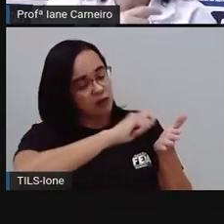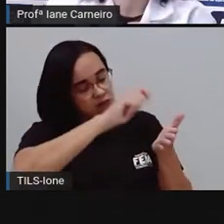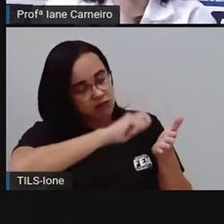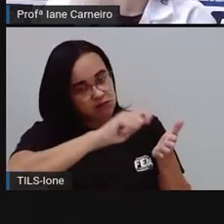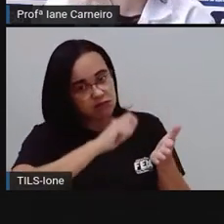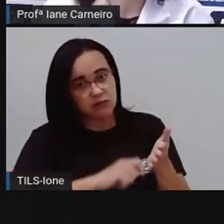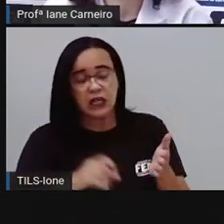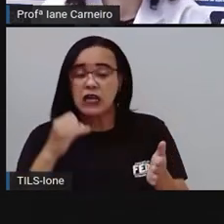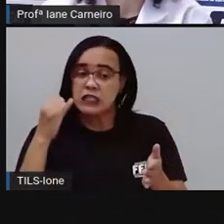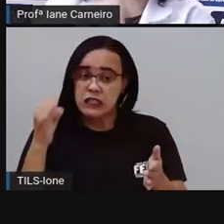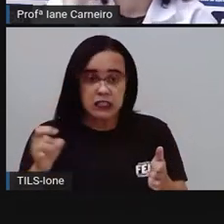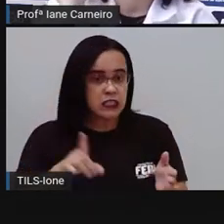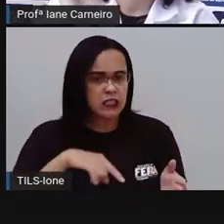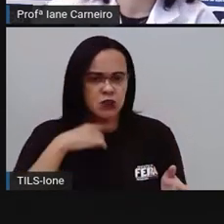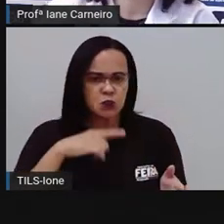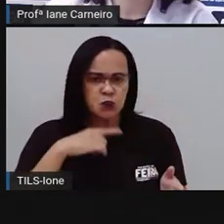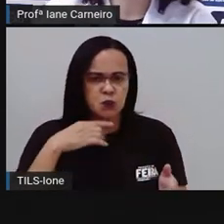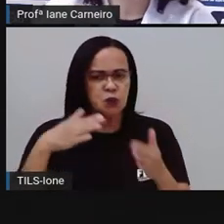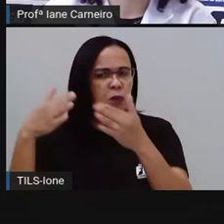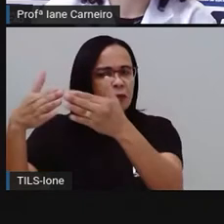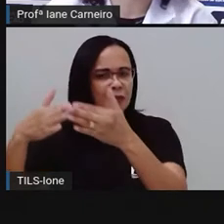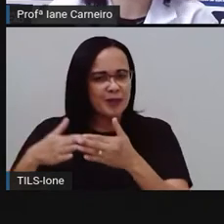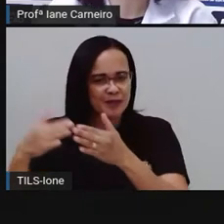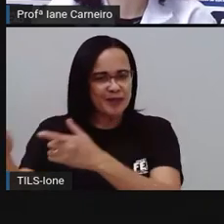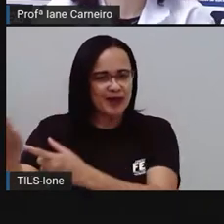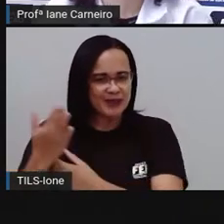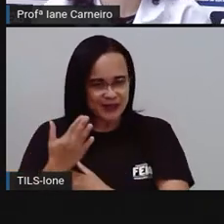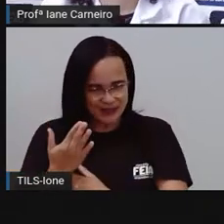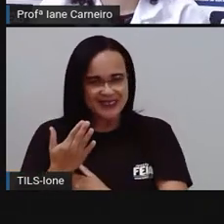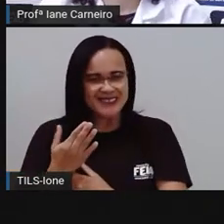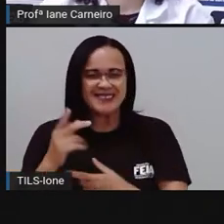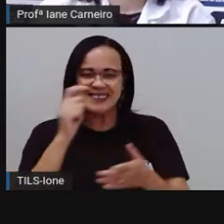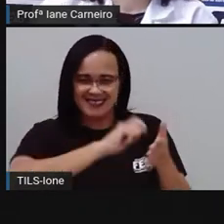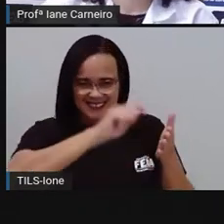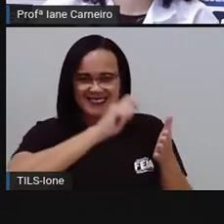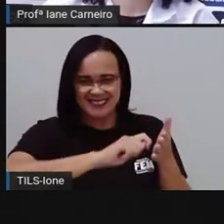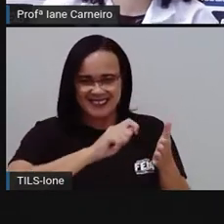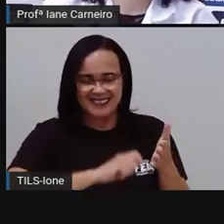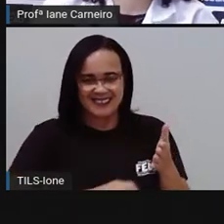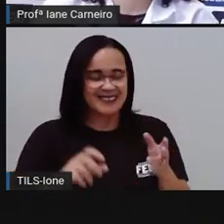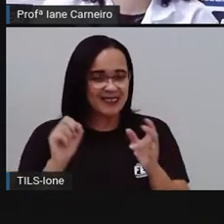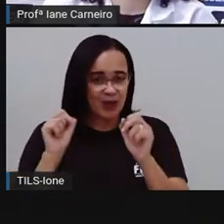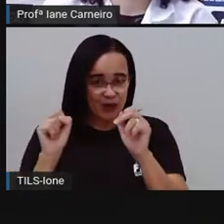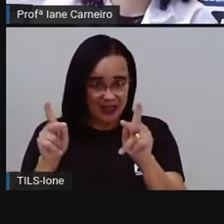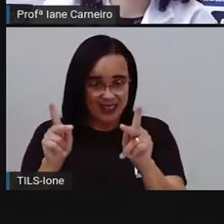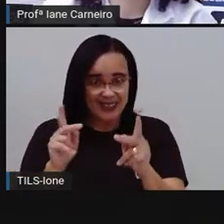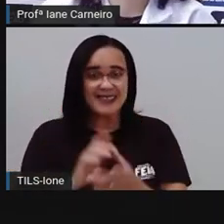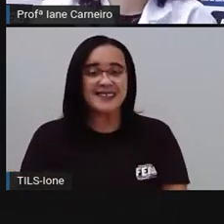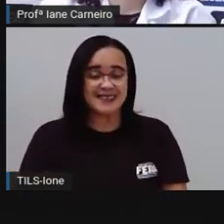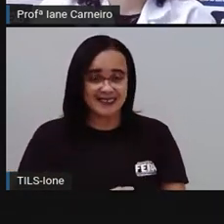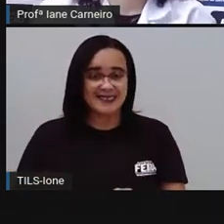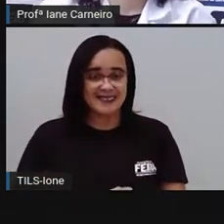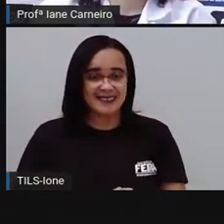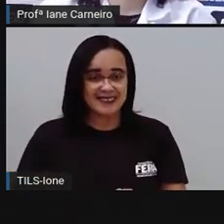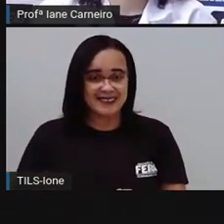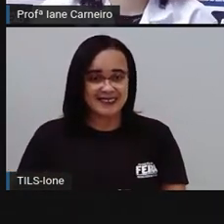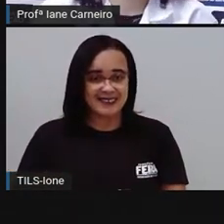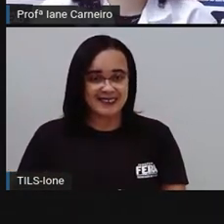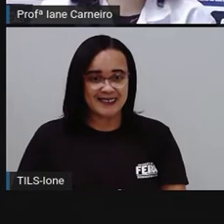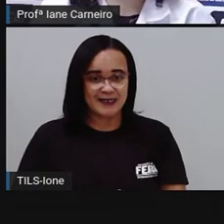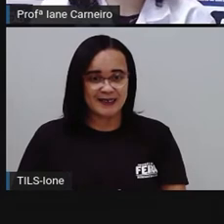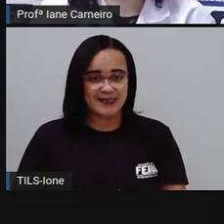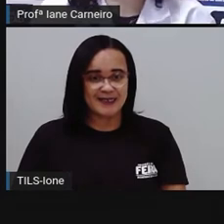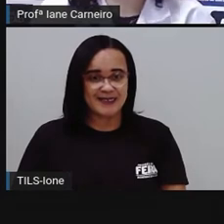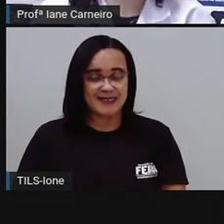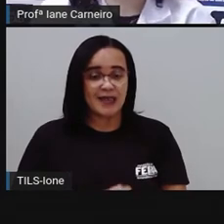ajudar um adulto, um responsável, um irmão mais velho, tá certo? Ok, escreveu o nome da rua, agora escreva o